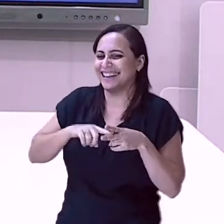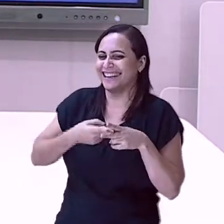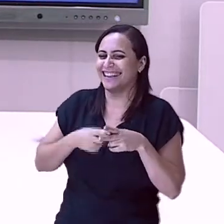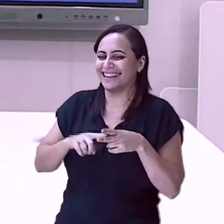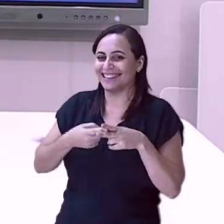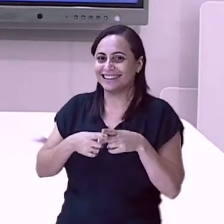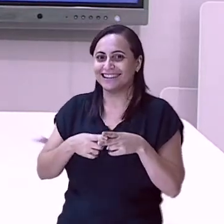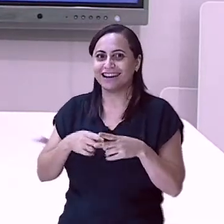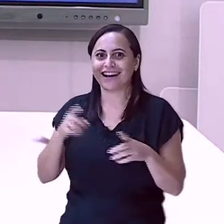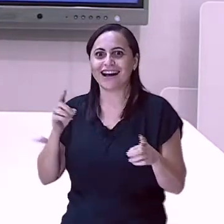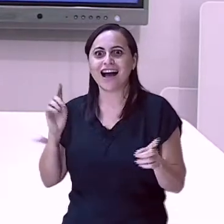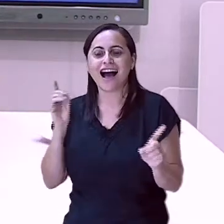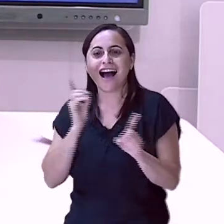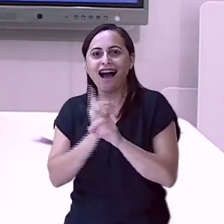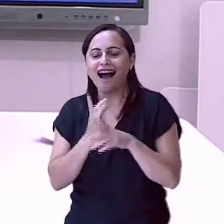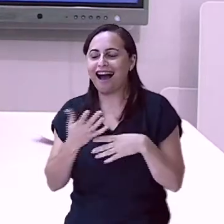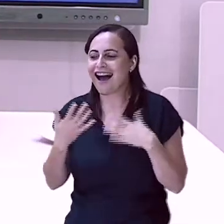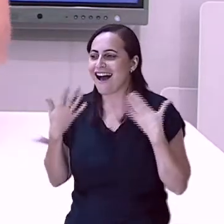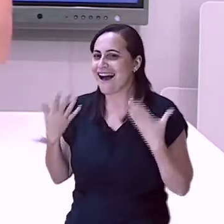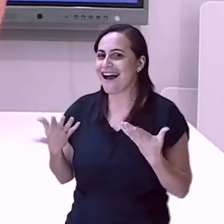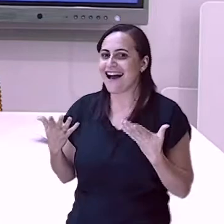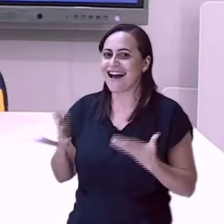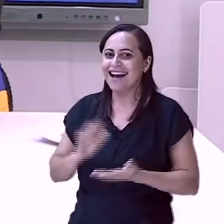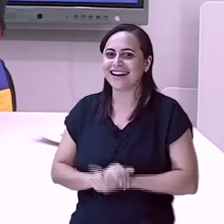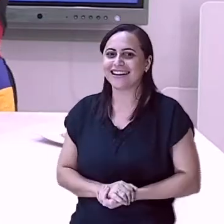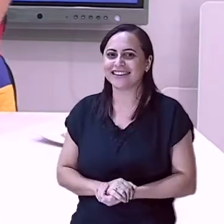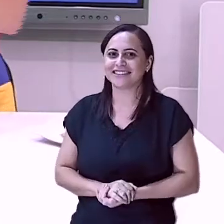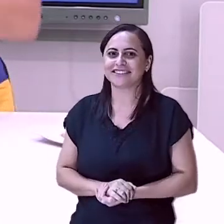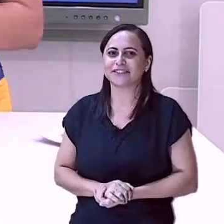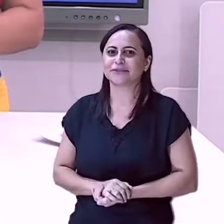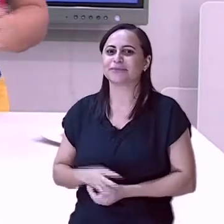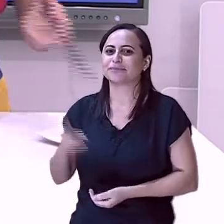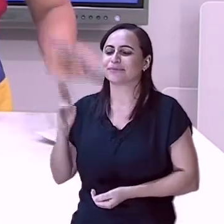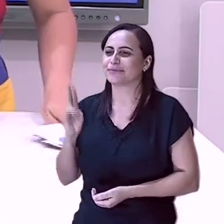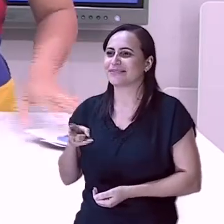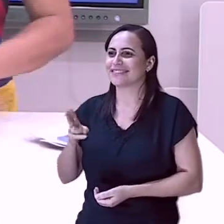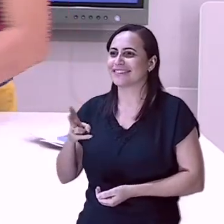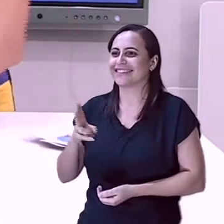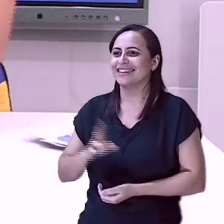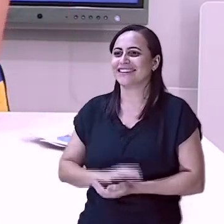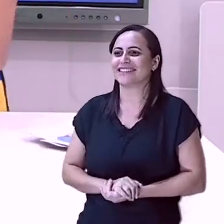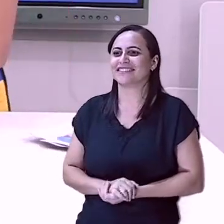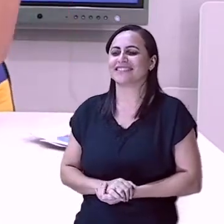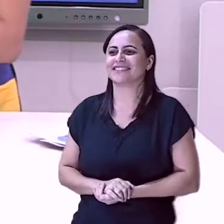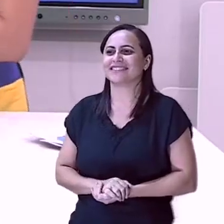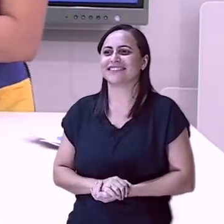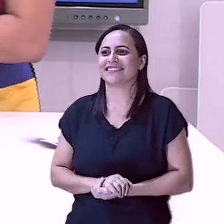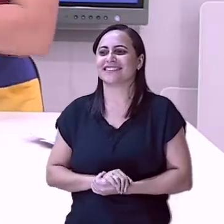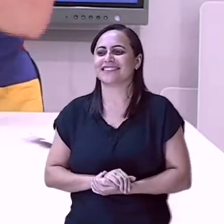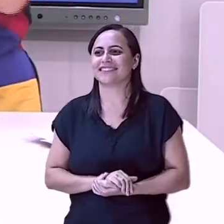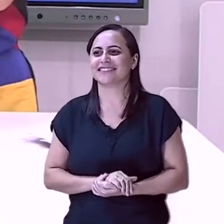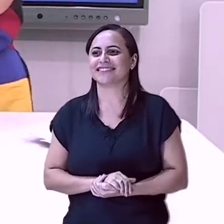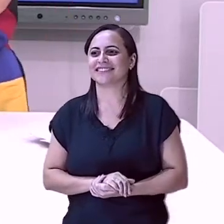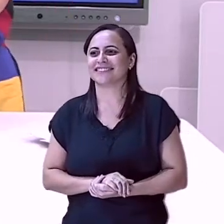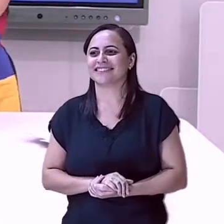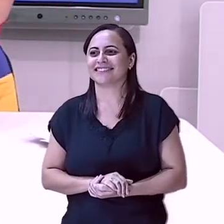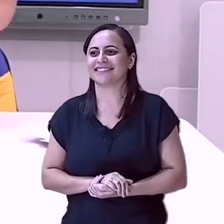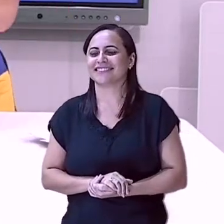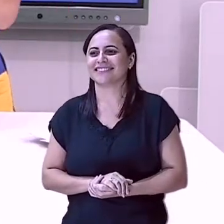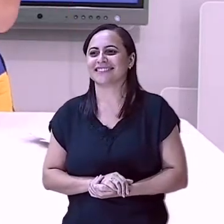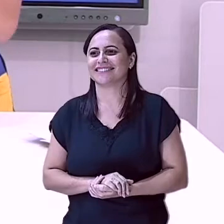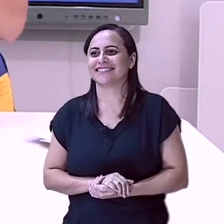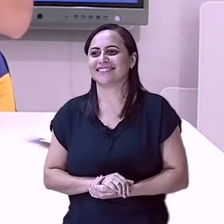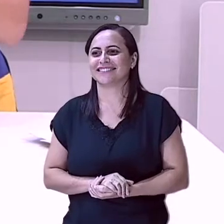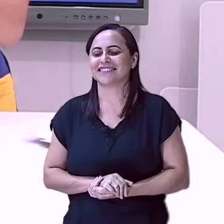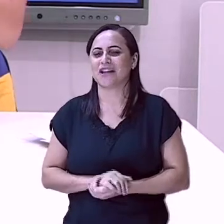Nossa, ela não vai deixar nenhuma pra mim. Sempre ela ganha, crianças. Eu acertei! Deixa eu ver. Ai, eu vou